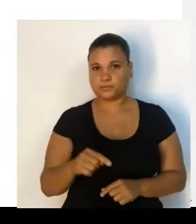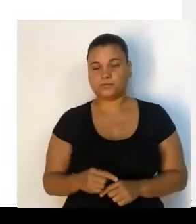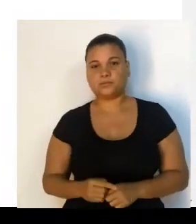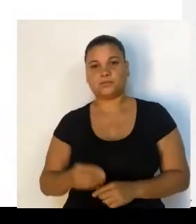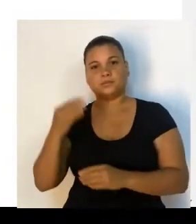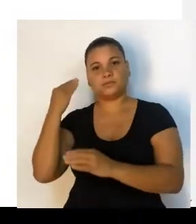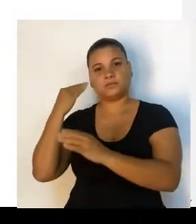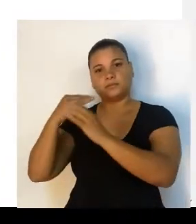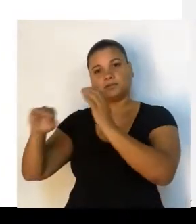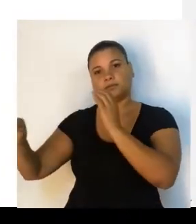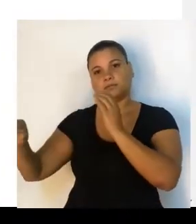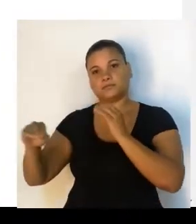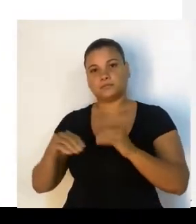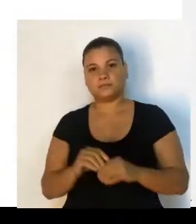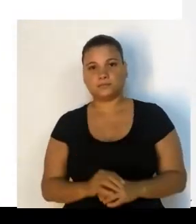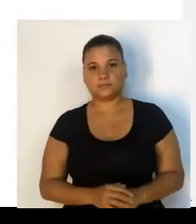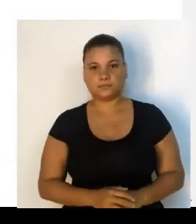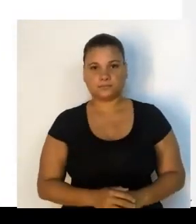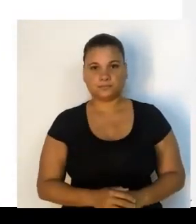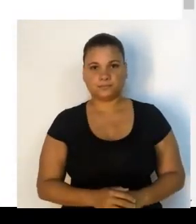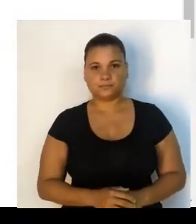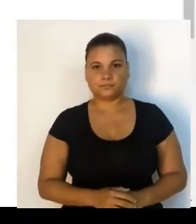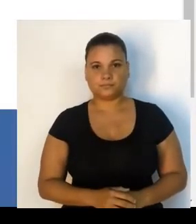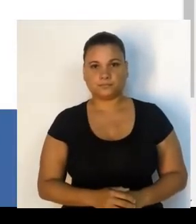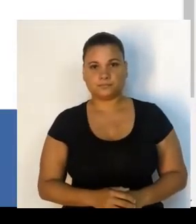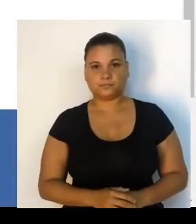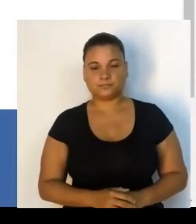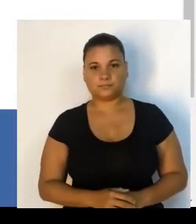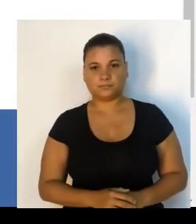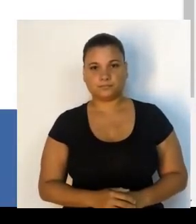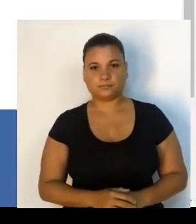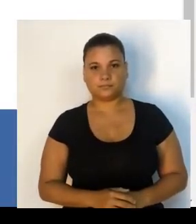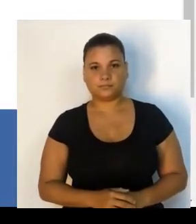e clicar em Enviar a mensagem ao fórum.